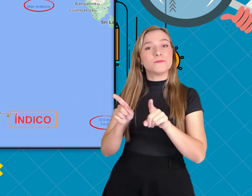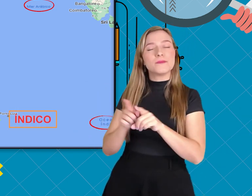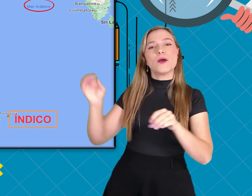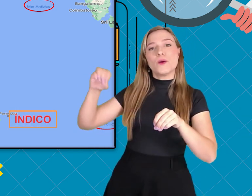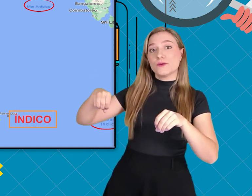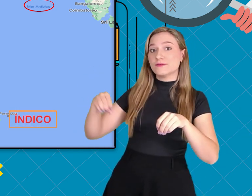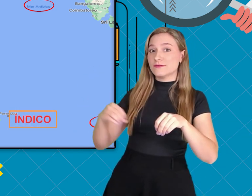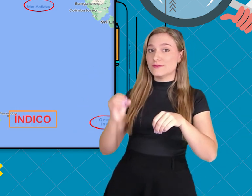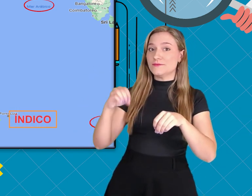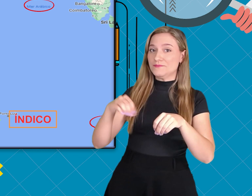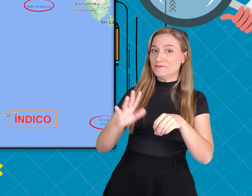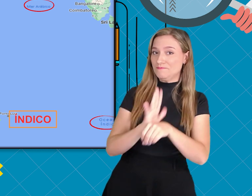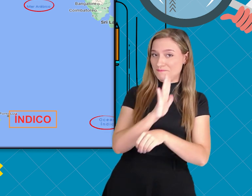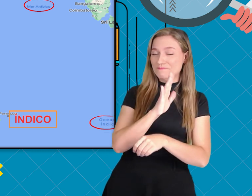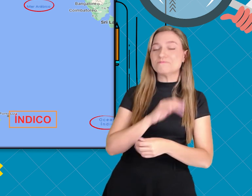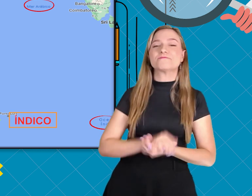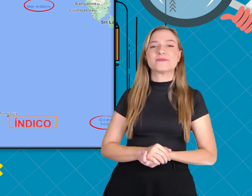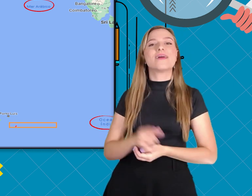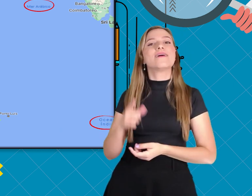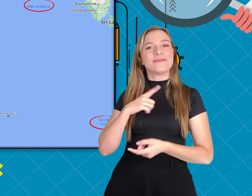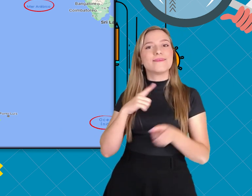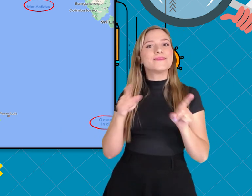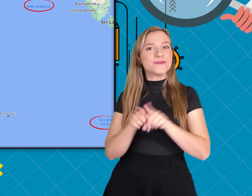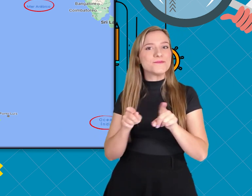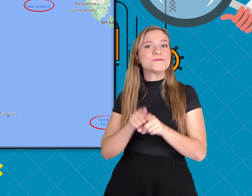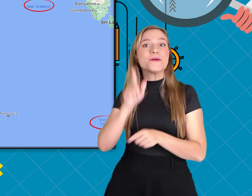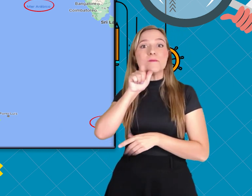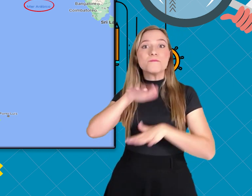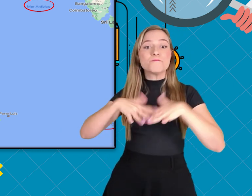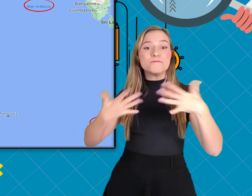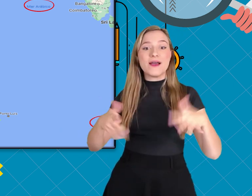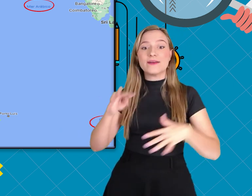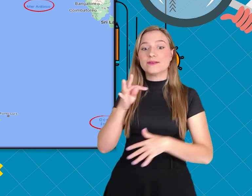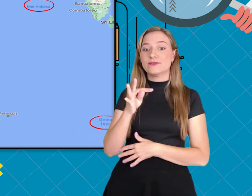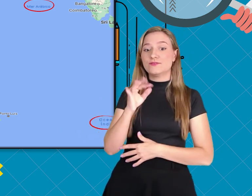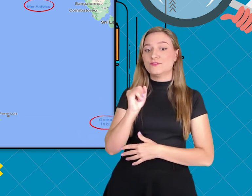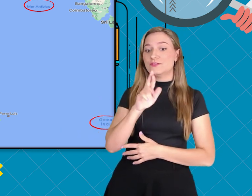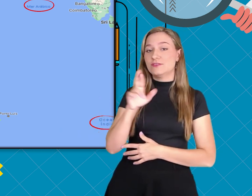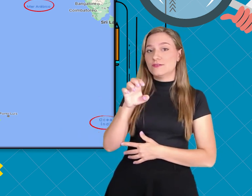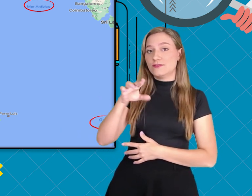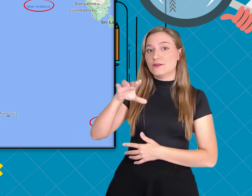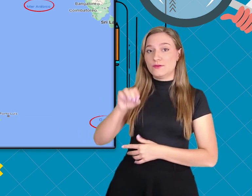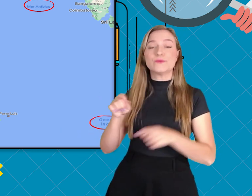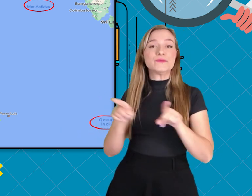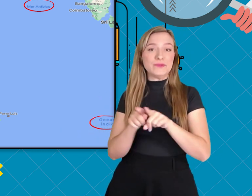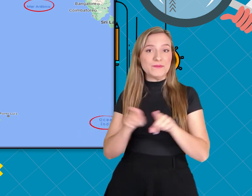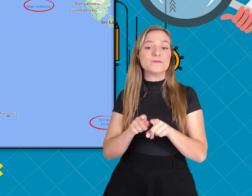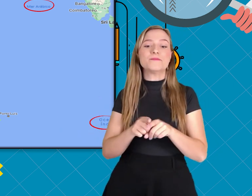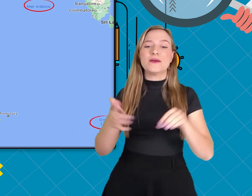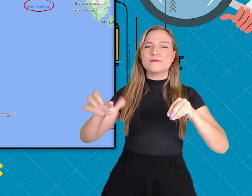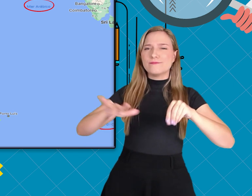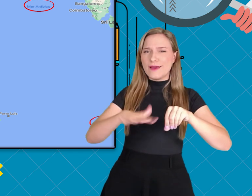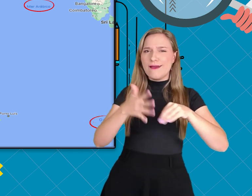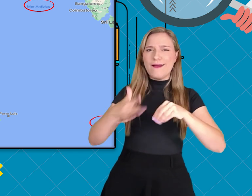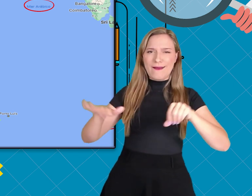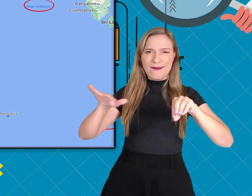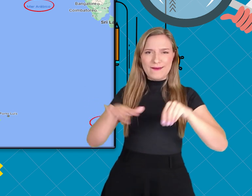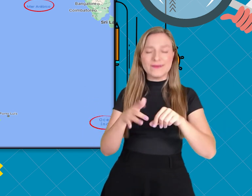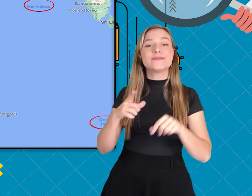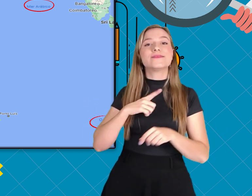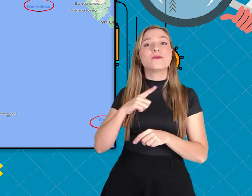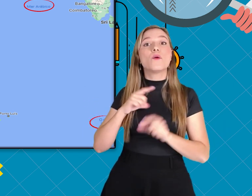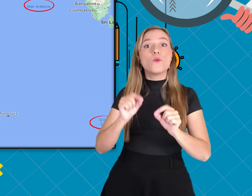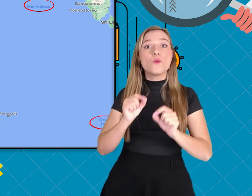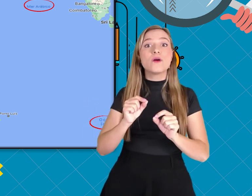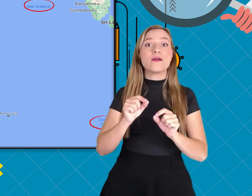e Oceano Índico e é banhado também pelo Mar Tirreno e Mar Mediterrâneo, que